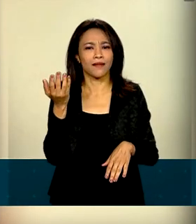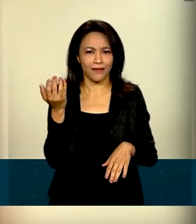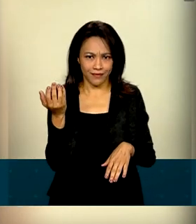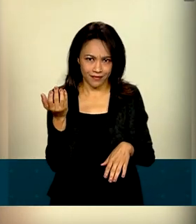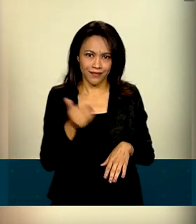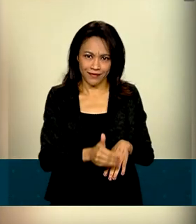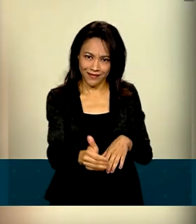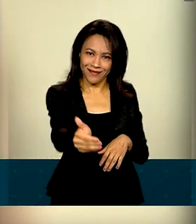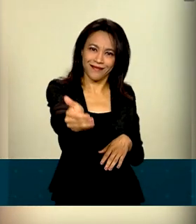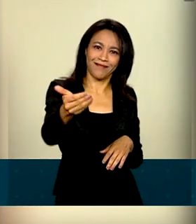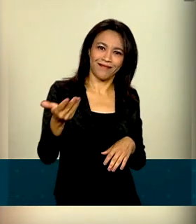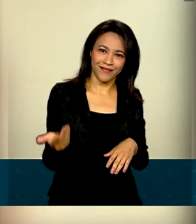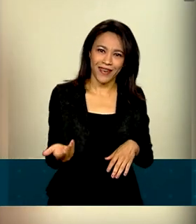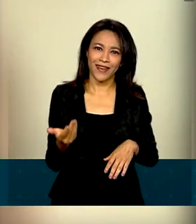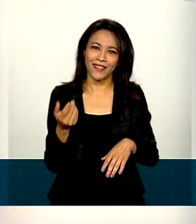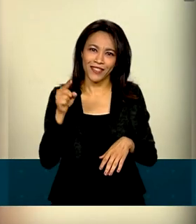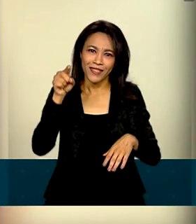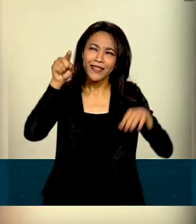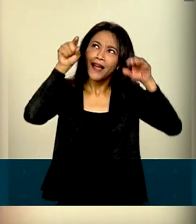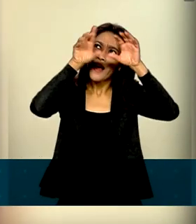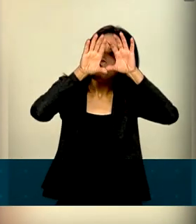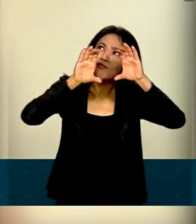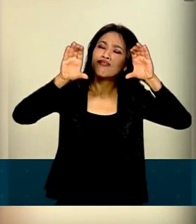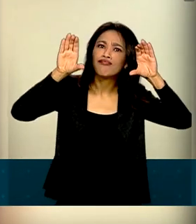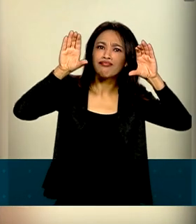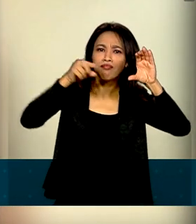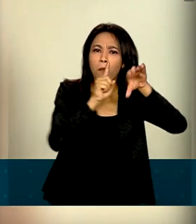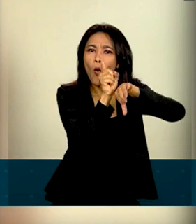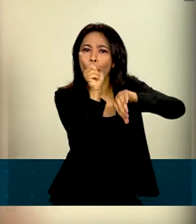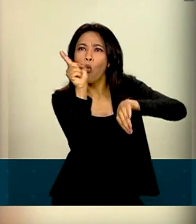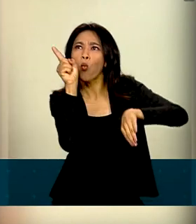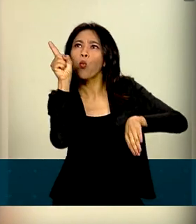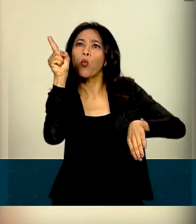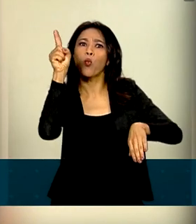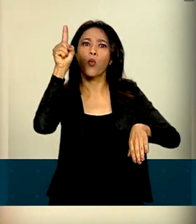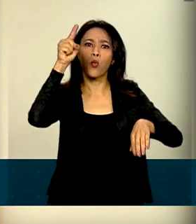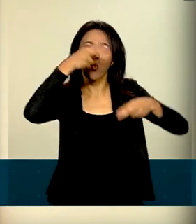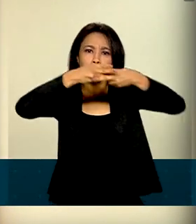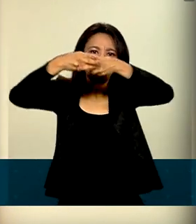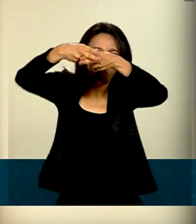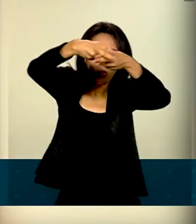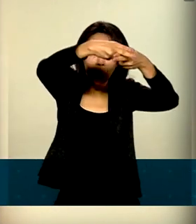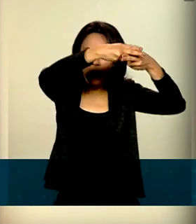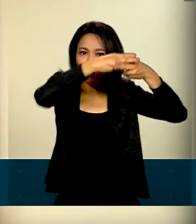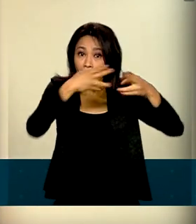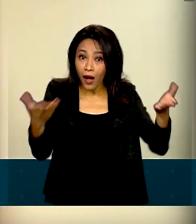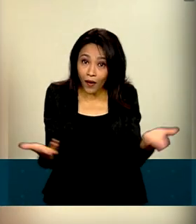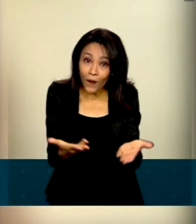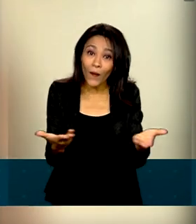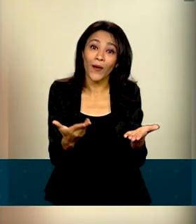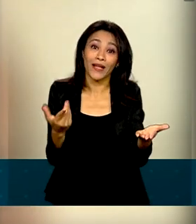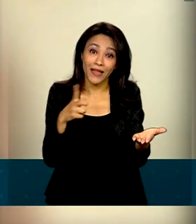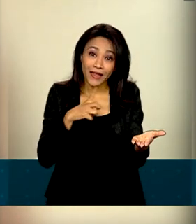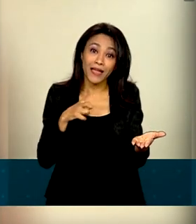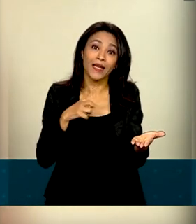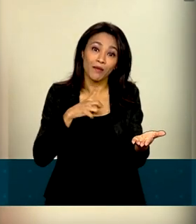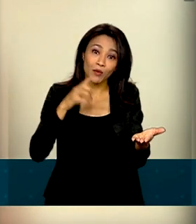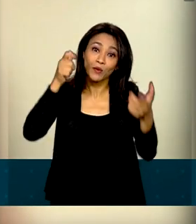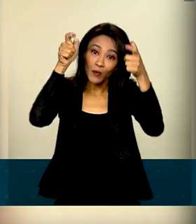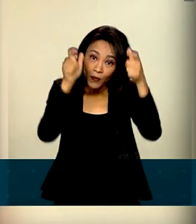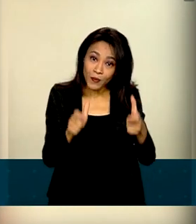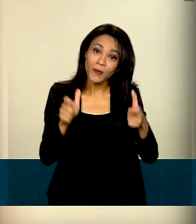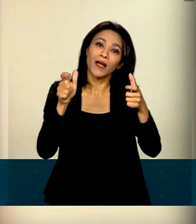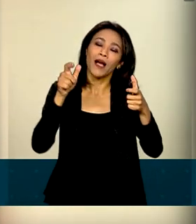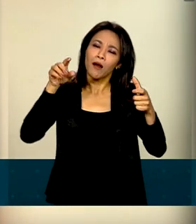ambiente de microgravidade. Com esse foguete, com esse voo exitoso, agora nós podemos dizer que temos o centro de lançamento,